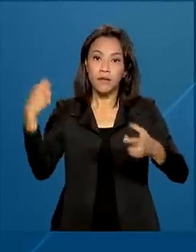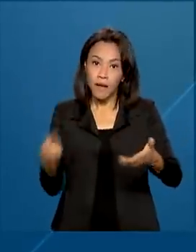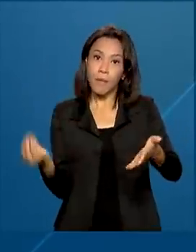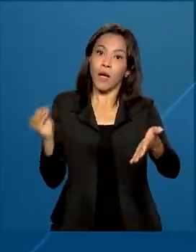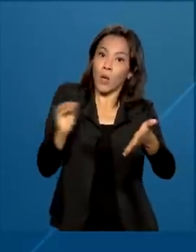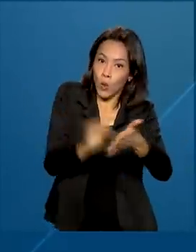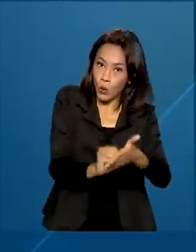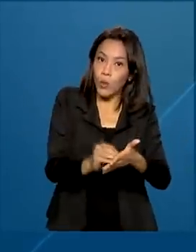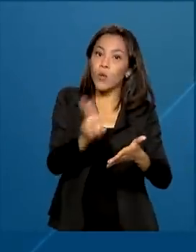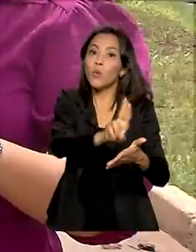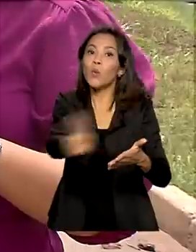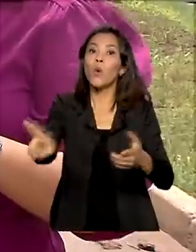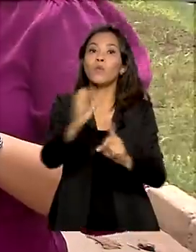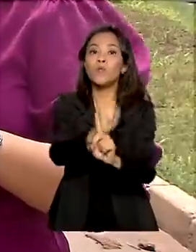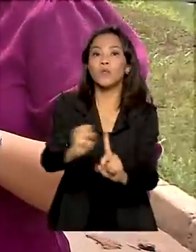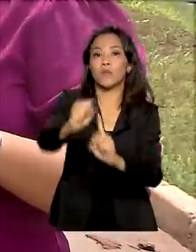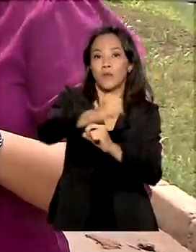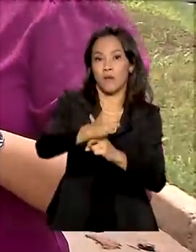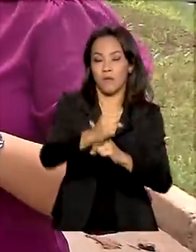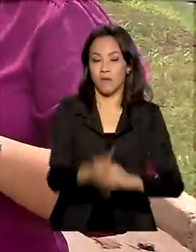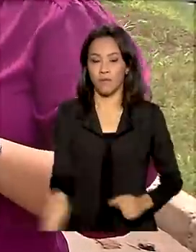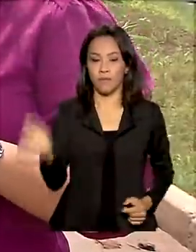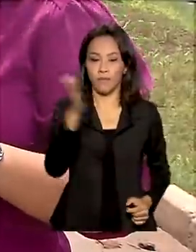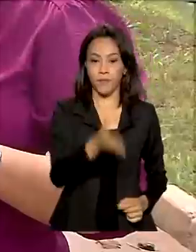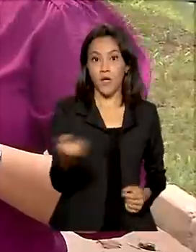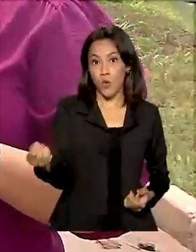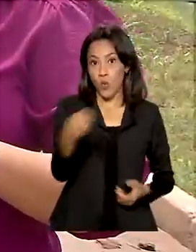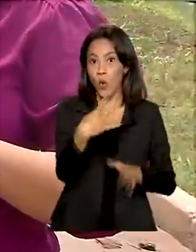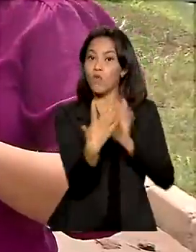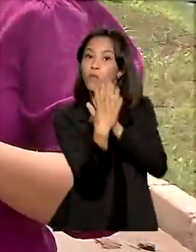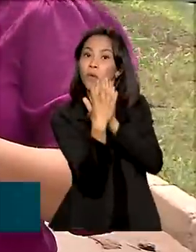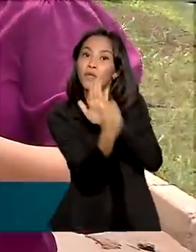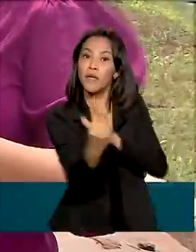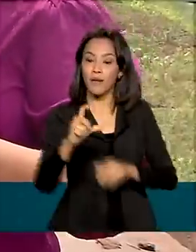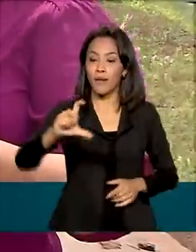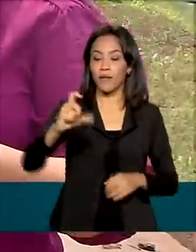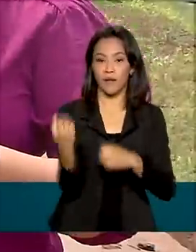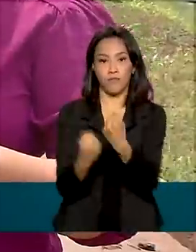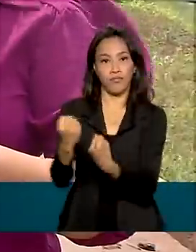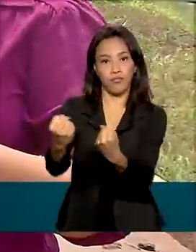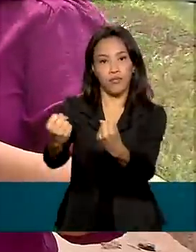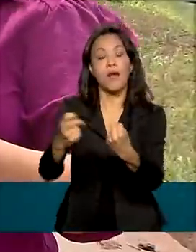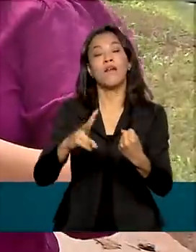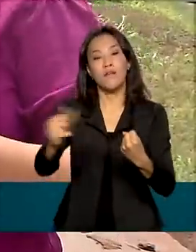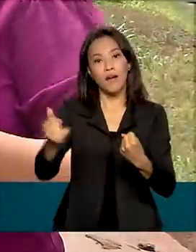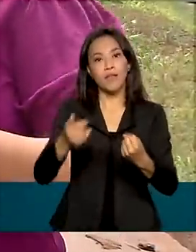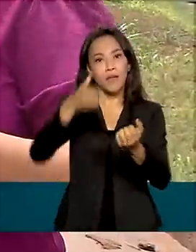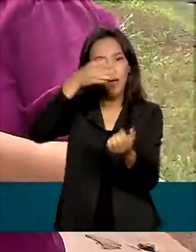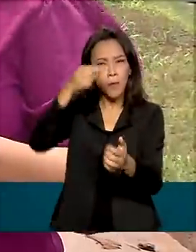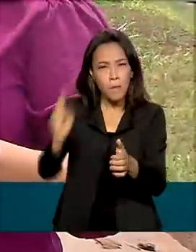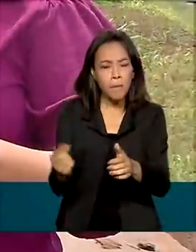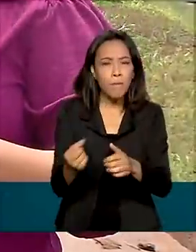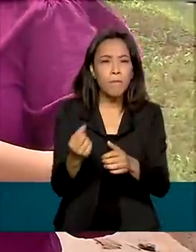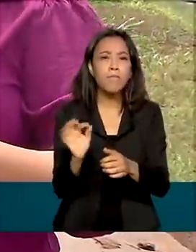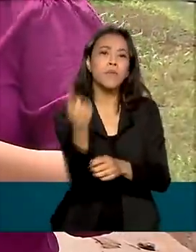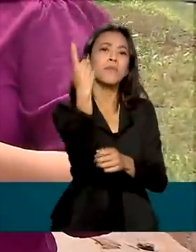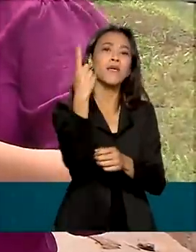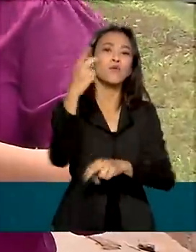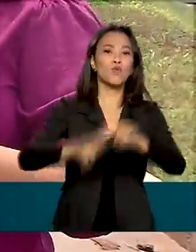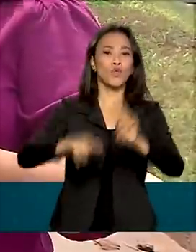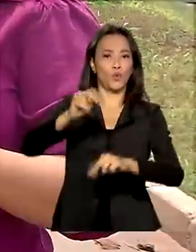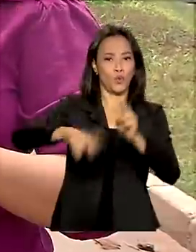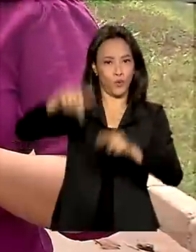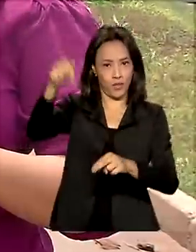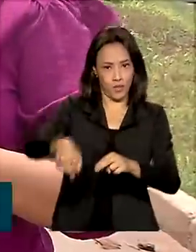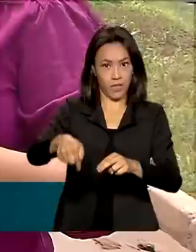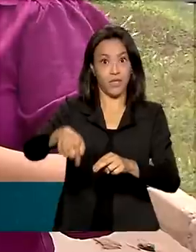social do condutor. O novo modelo da Carteira Nacional de Habilitação vai ser emitido a partir do dia 1º de junho deste ano.